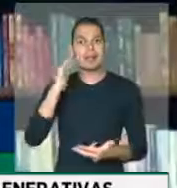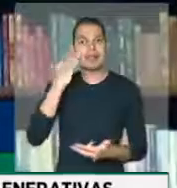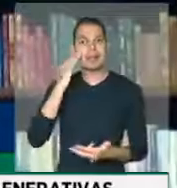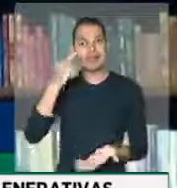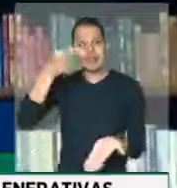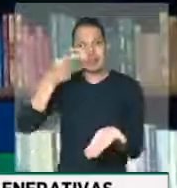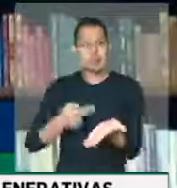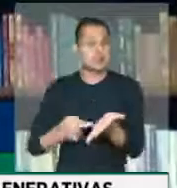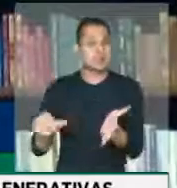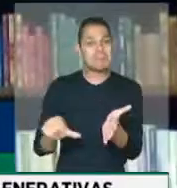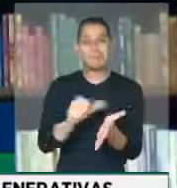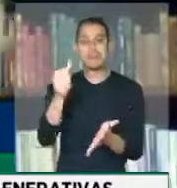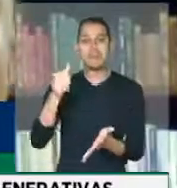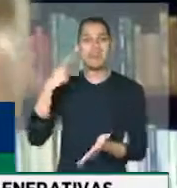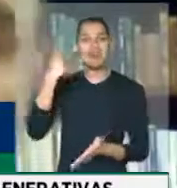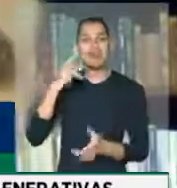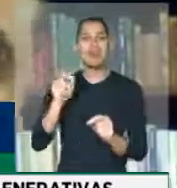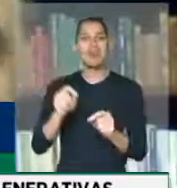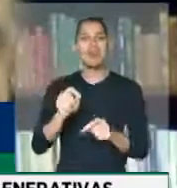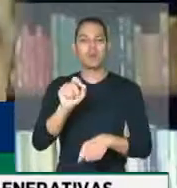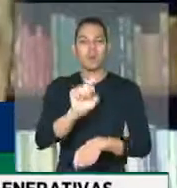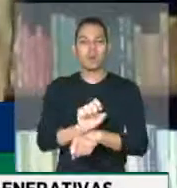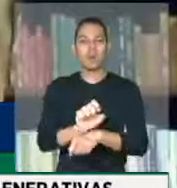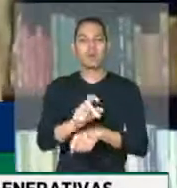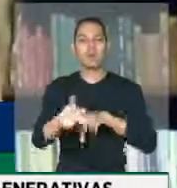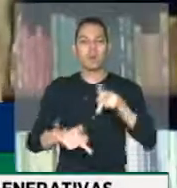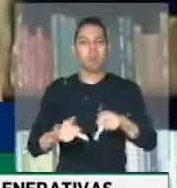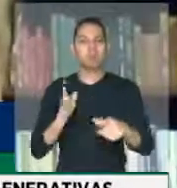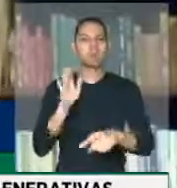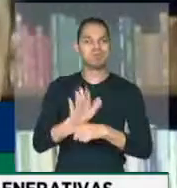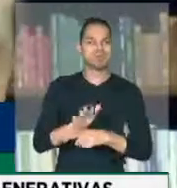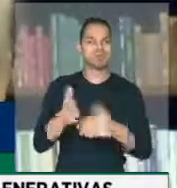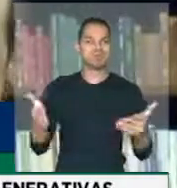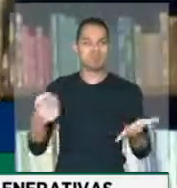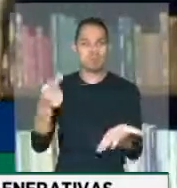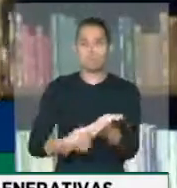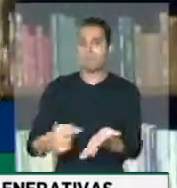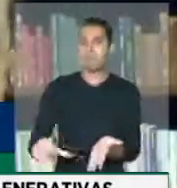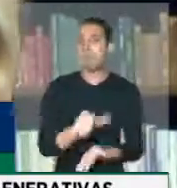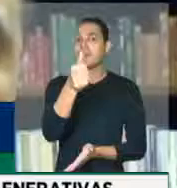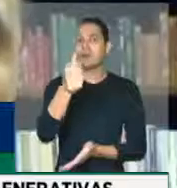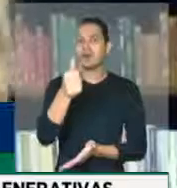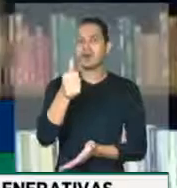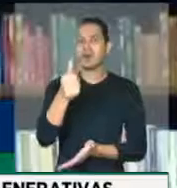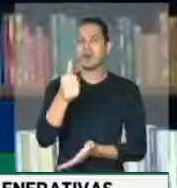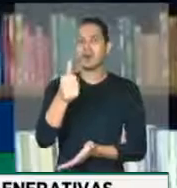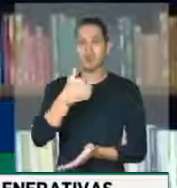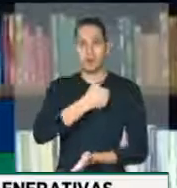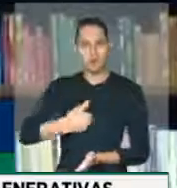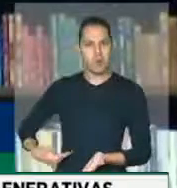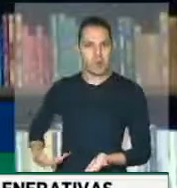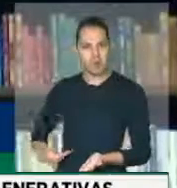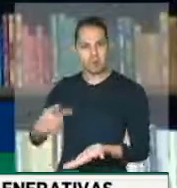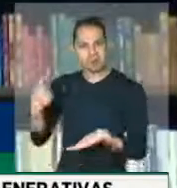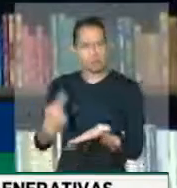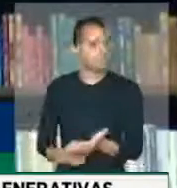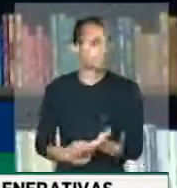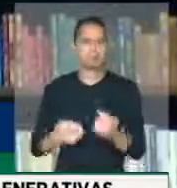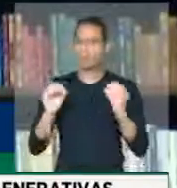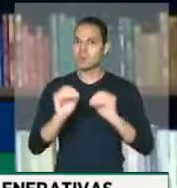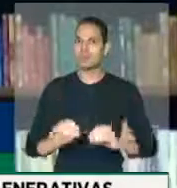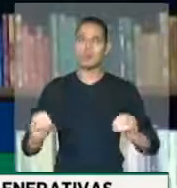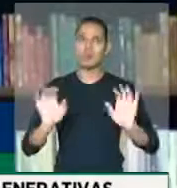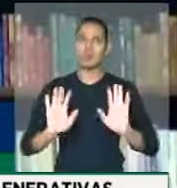compromisso primeiro de um parlamentar é com o Estado brasileiro. E não com o governo que é contingente.